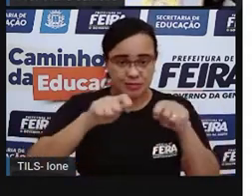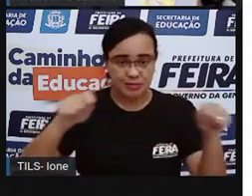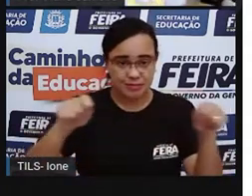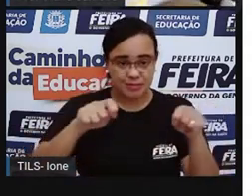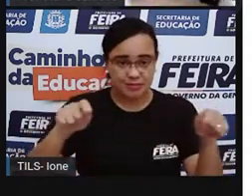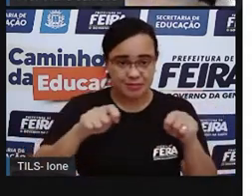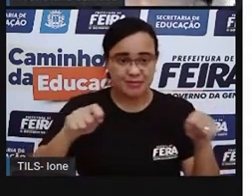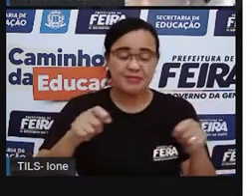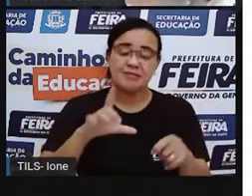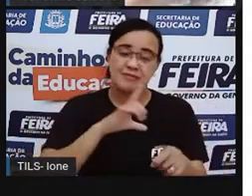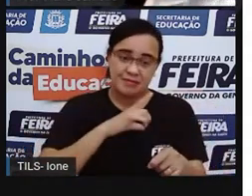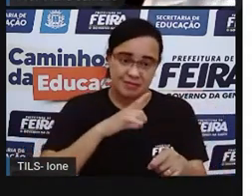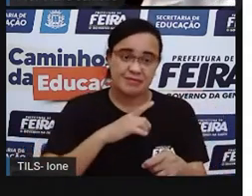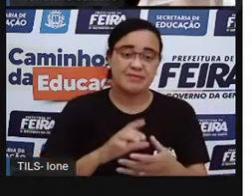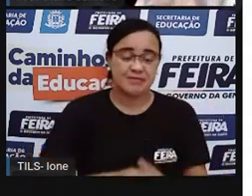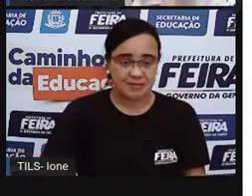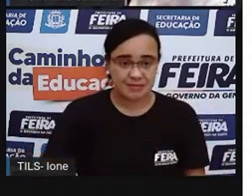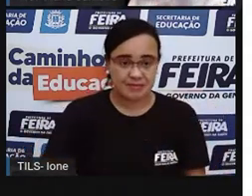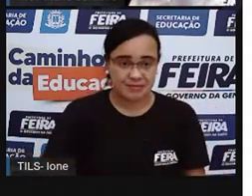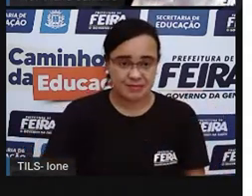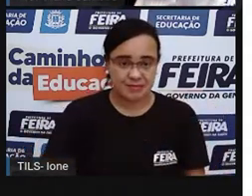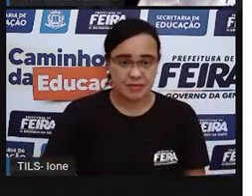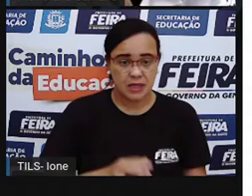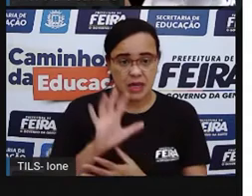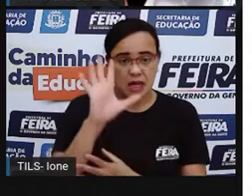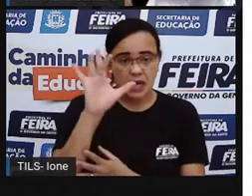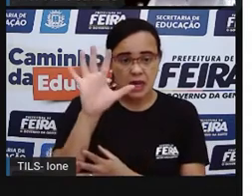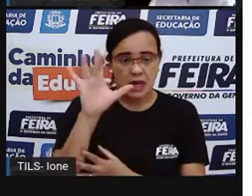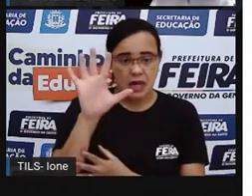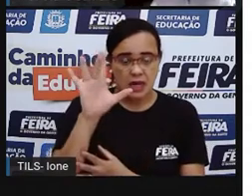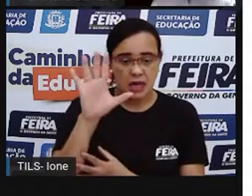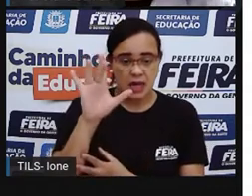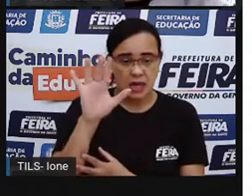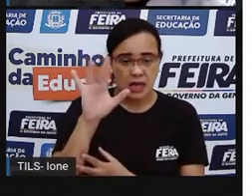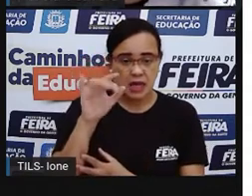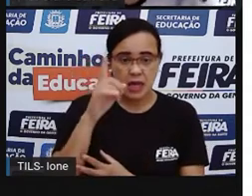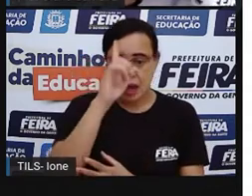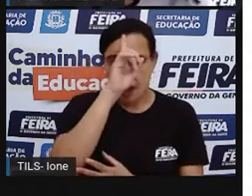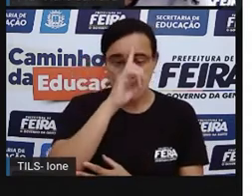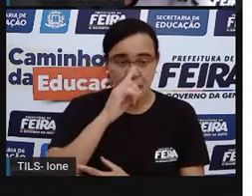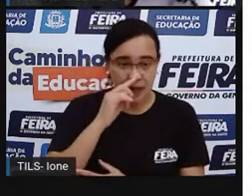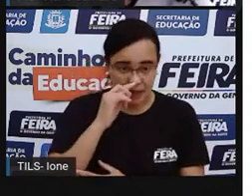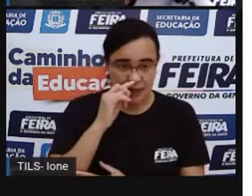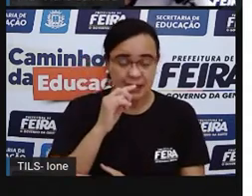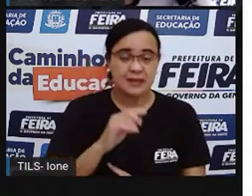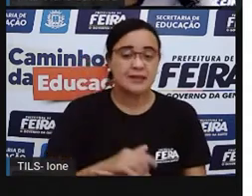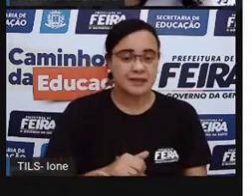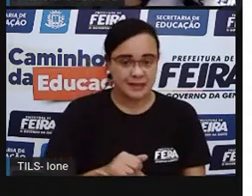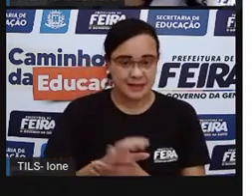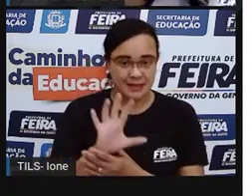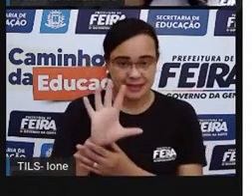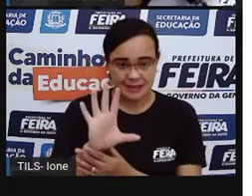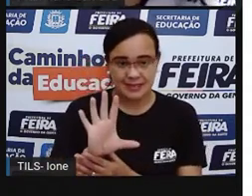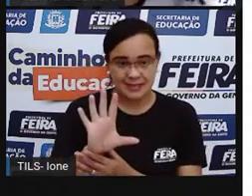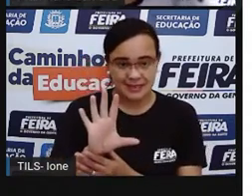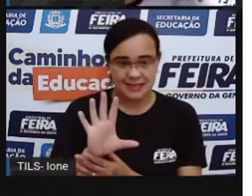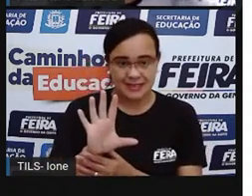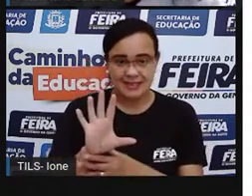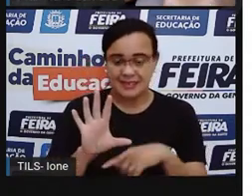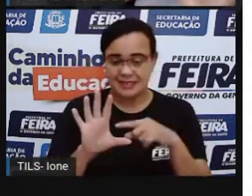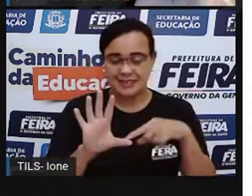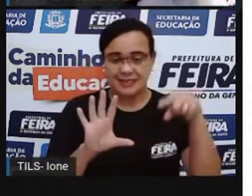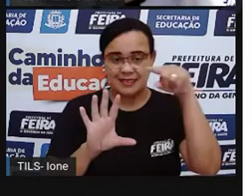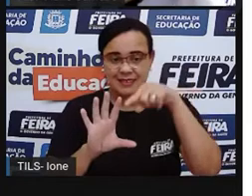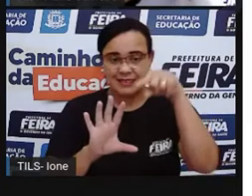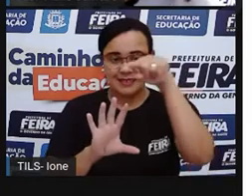um barbante, né? E aí tem uma mão amarelinha, a menor mão, ó, é uma mão pequena, né? E uma mão azul,